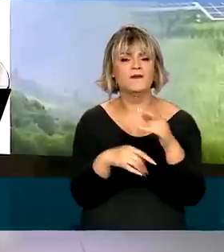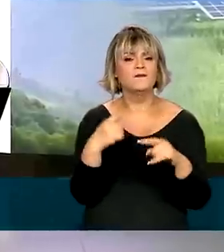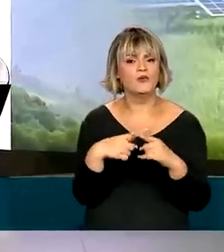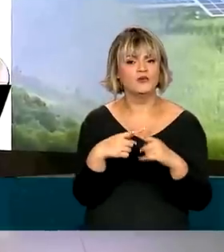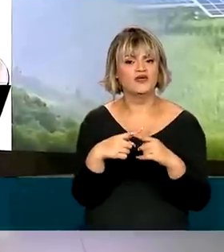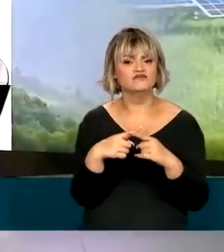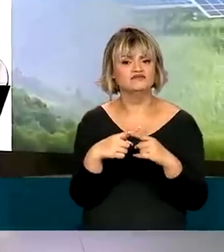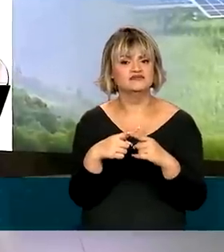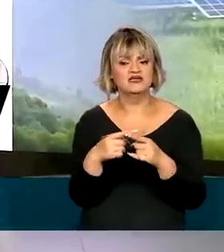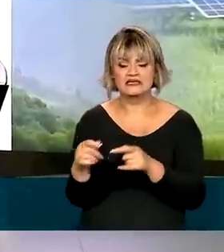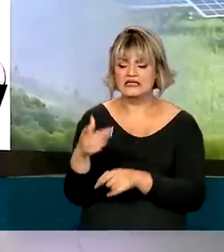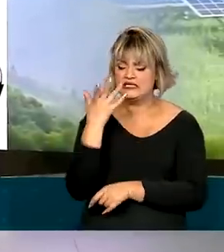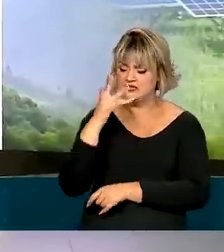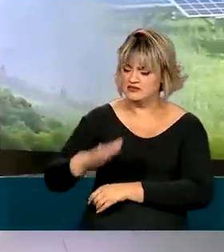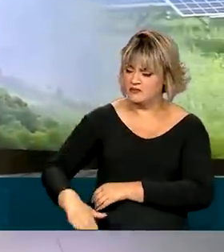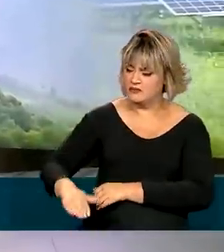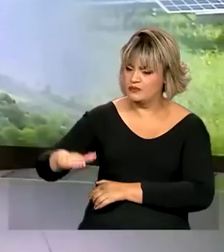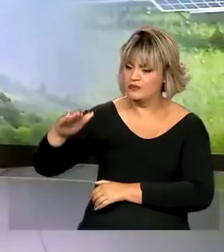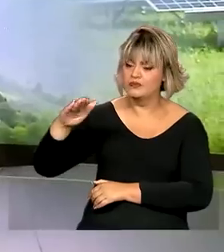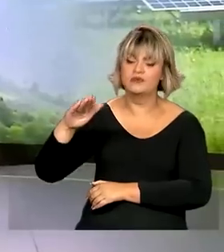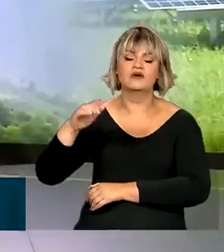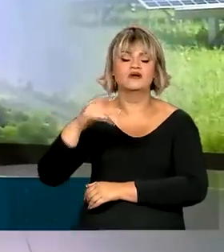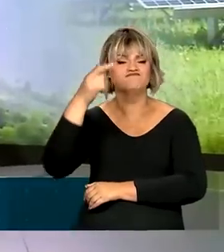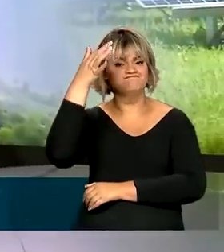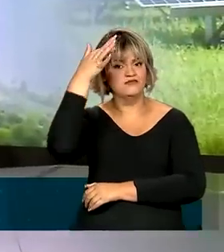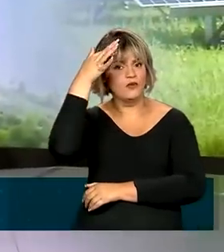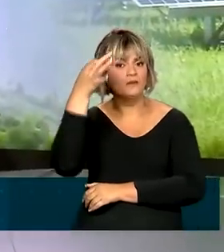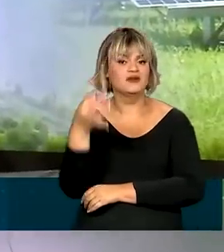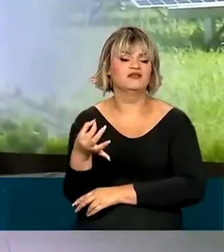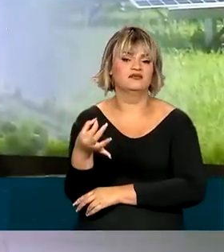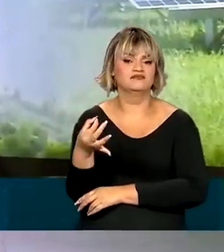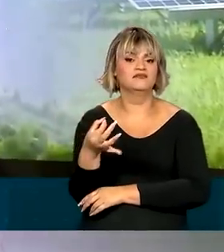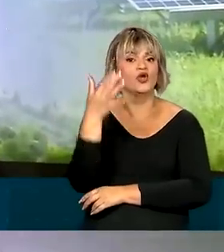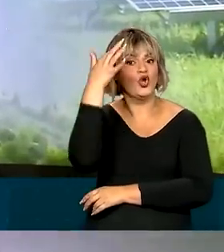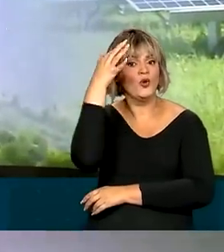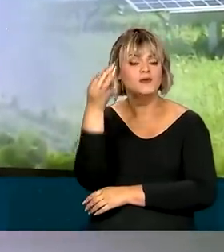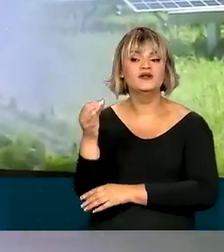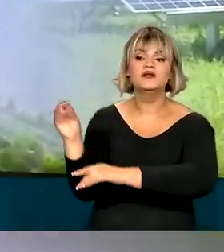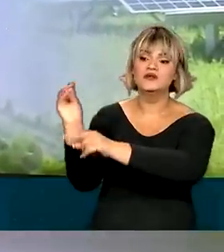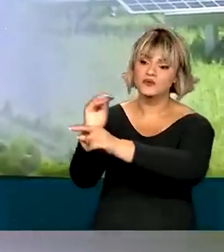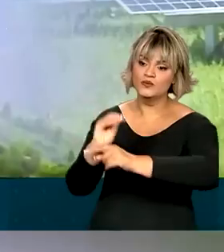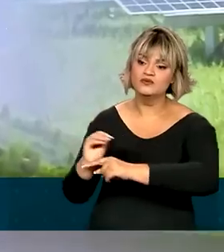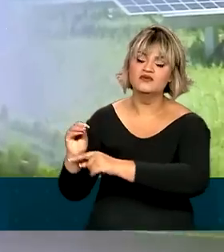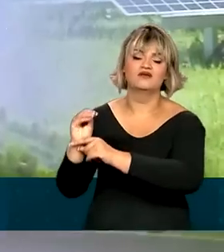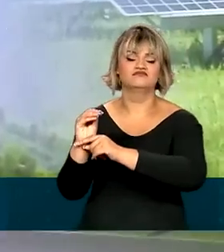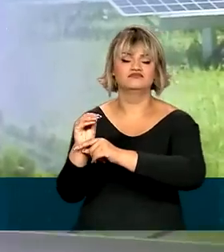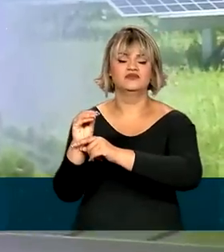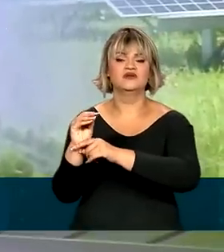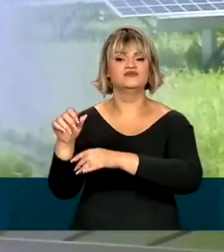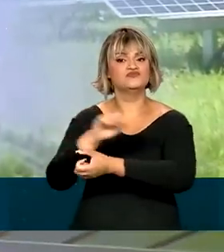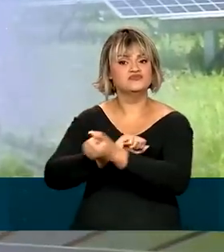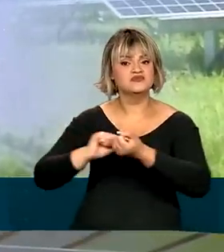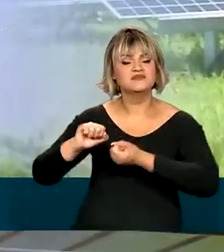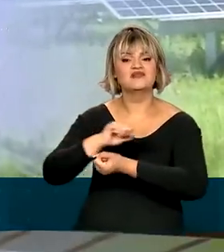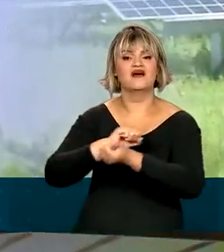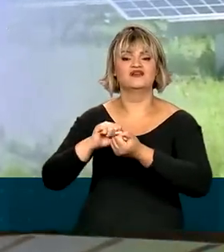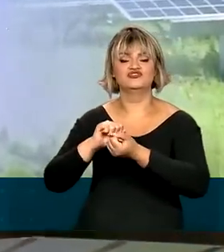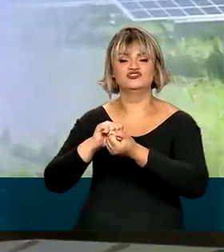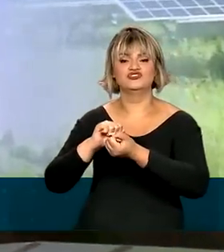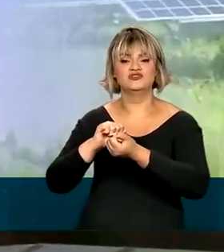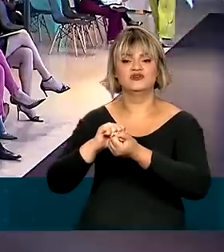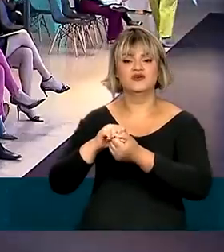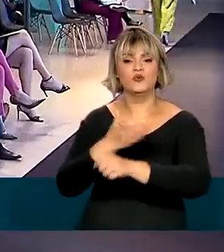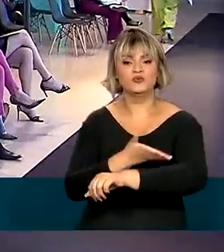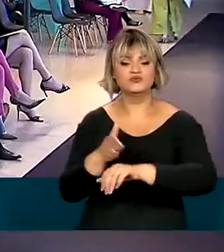começar cedo, a criança criar a consciência da preservação, a consciência da sustentabilidade, a mudança de